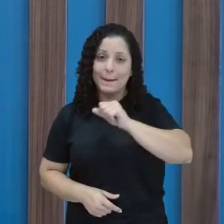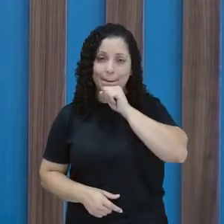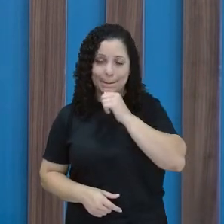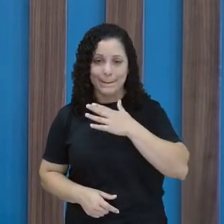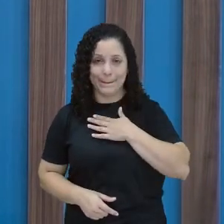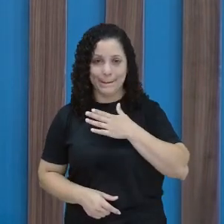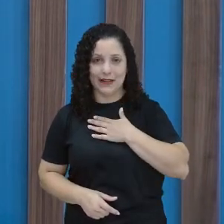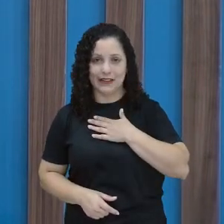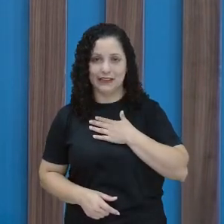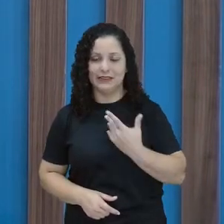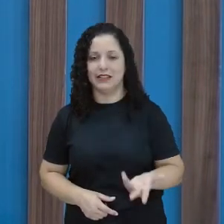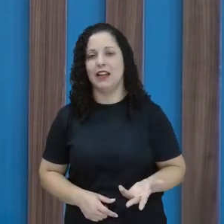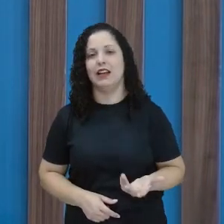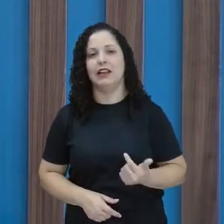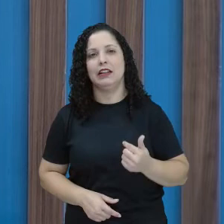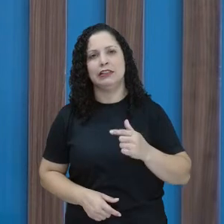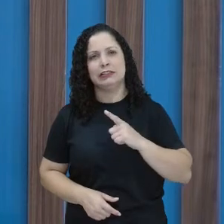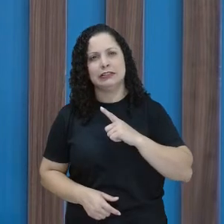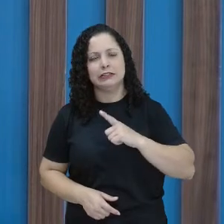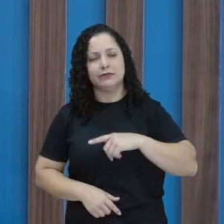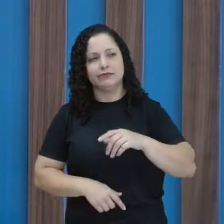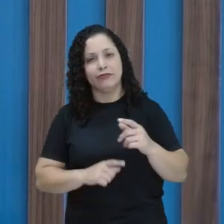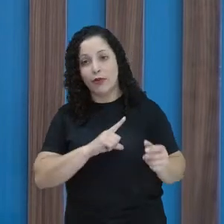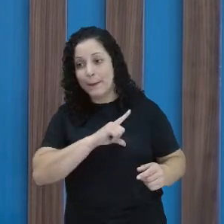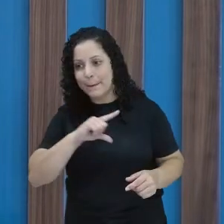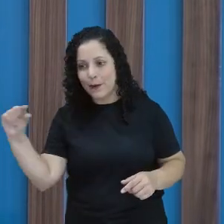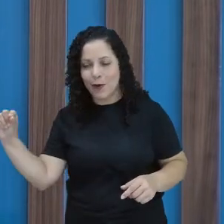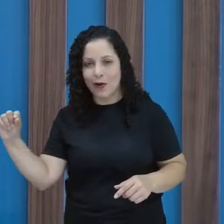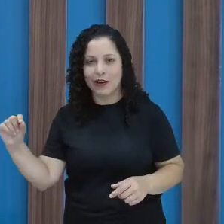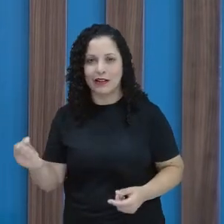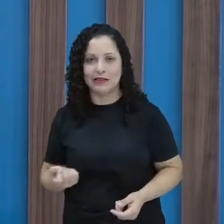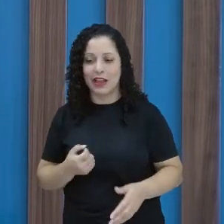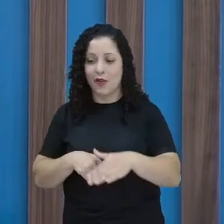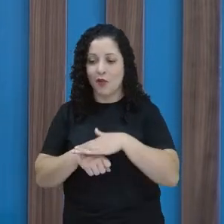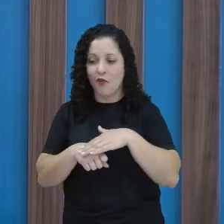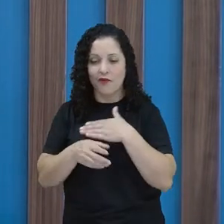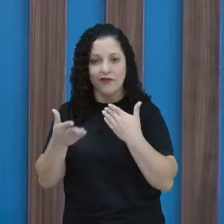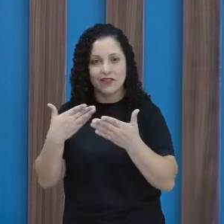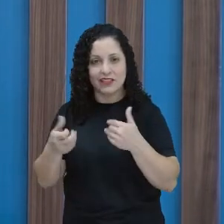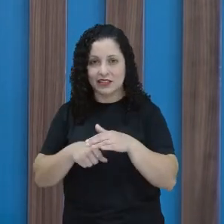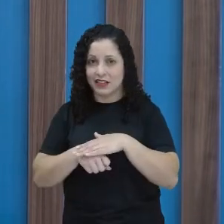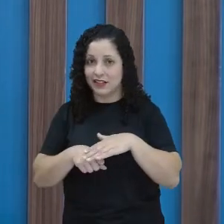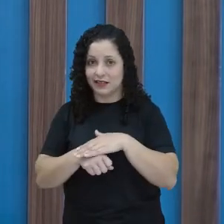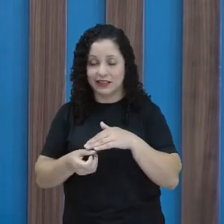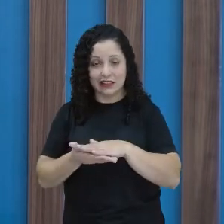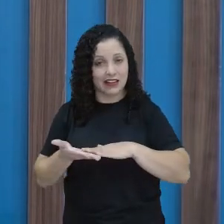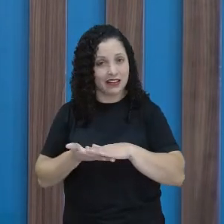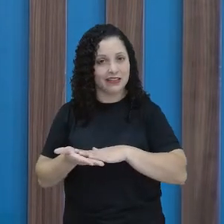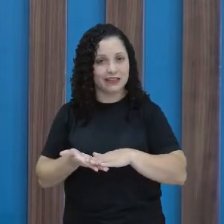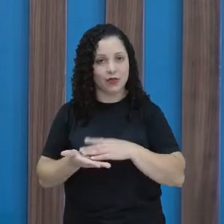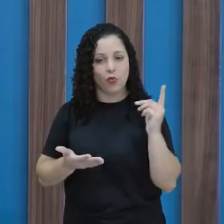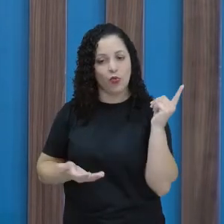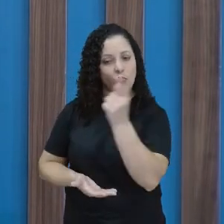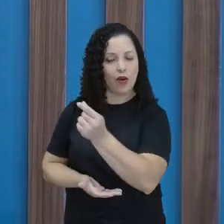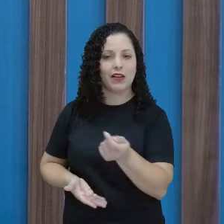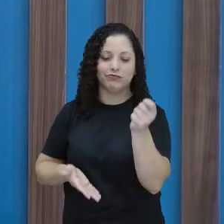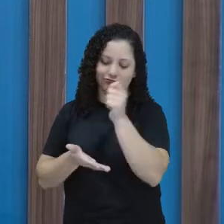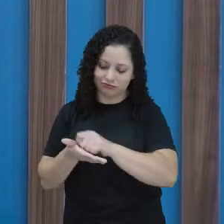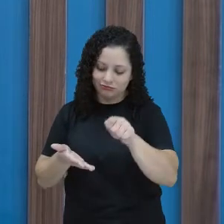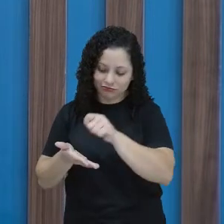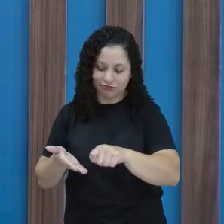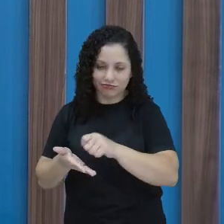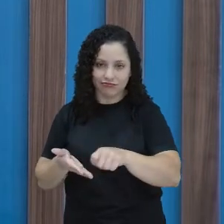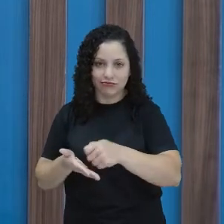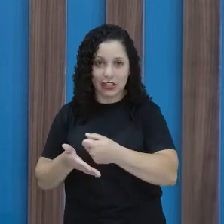Deixa um bilhete sair, não tenho como comunicar, deixa um bilhete ali avisando para onde foi. E o que também, às vezes, instruções do que